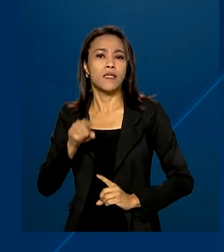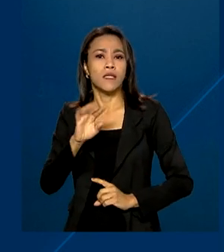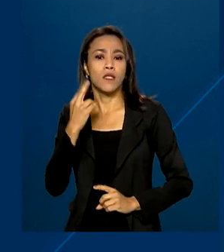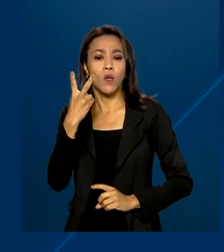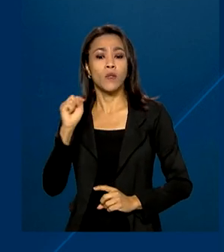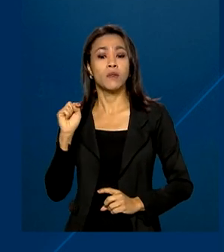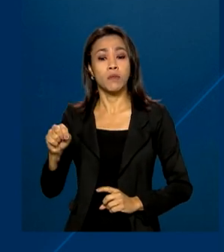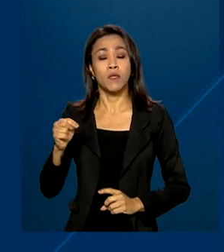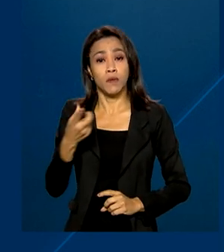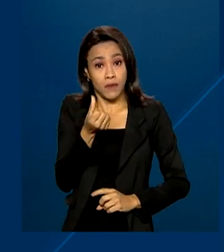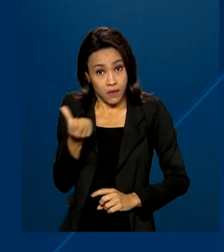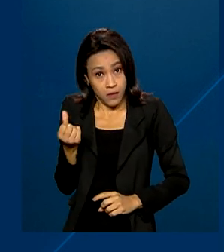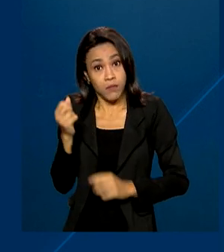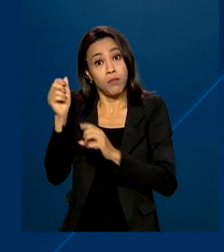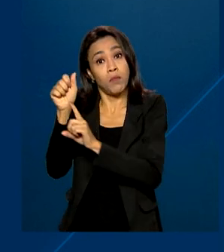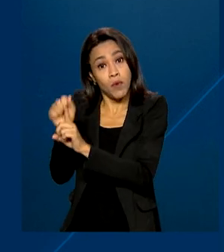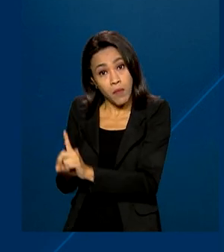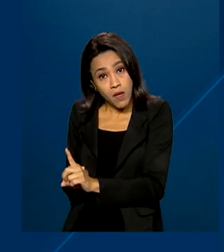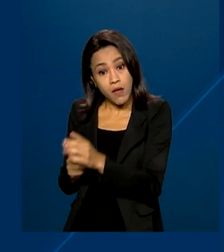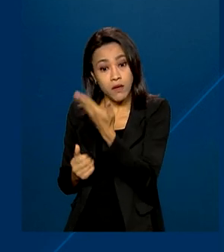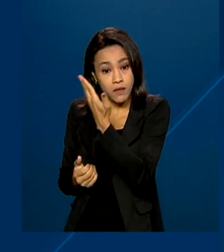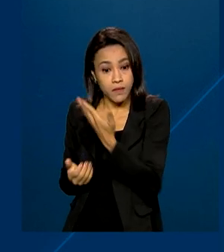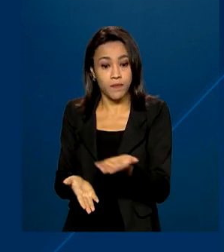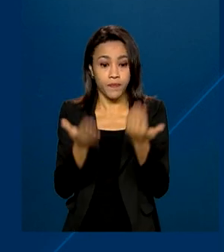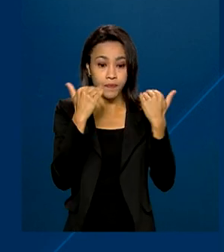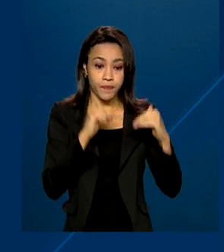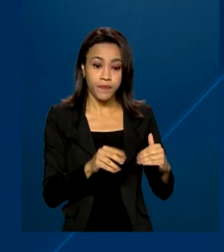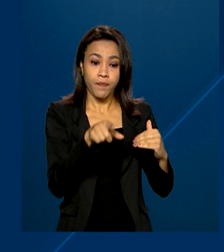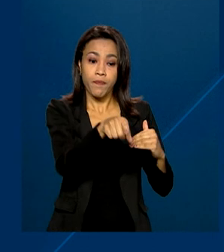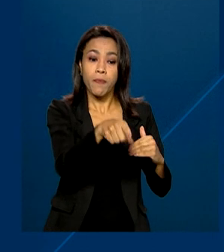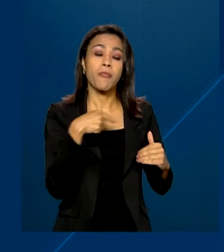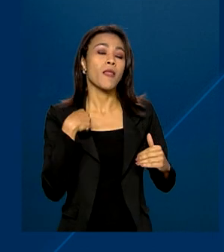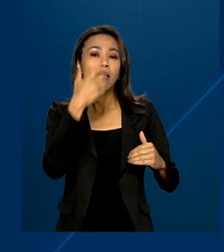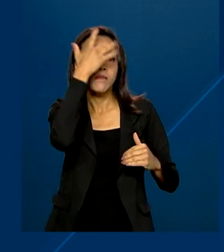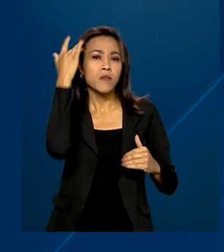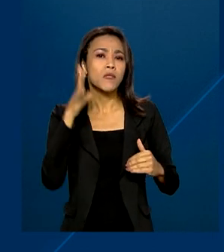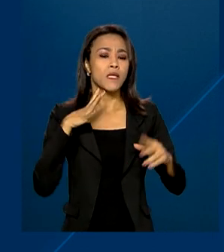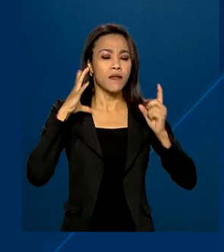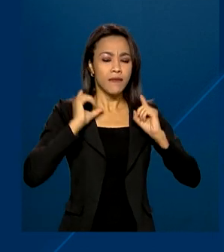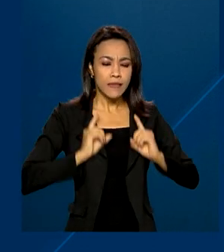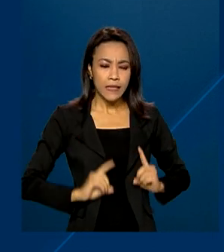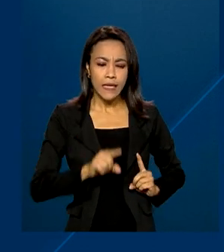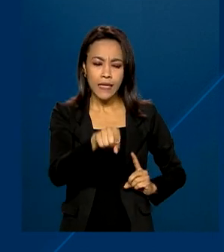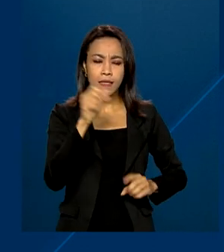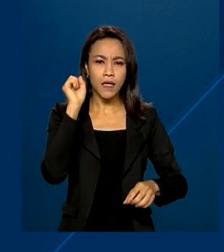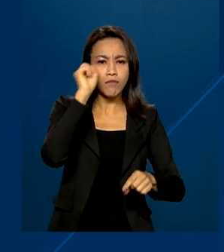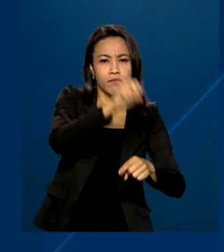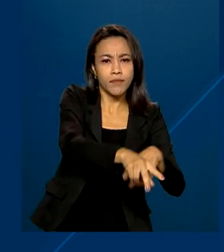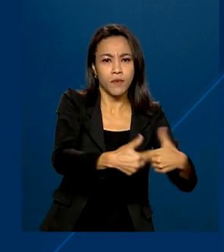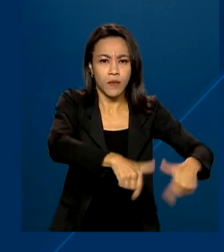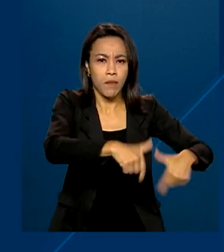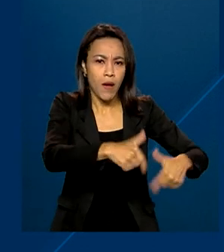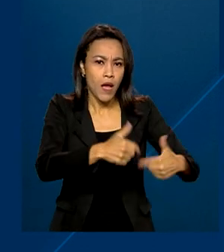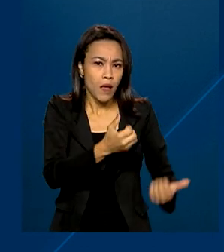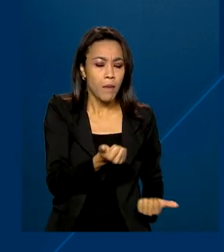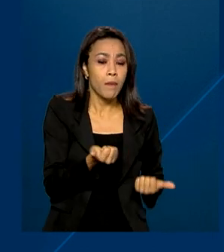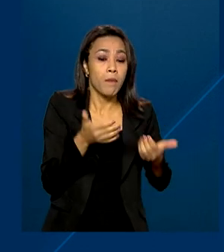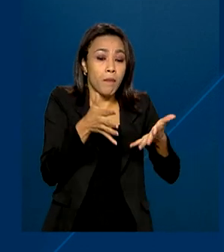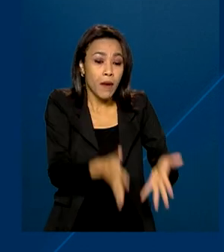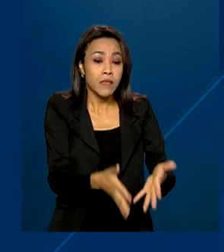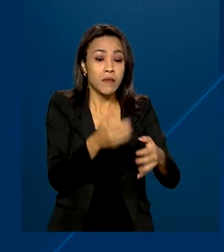.600 por mês. Já a taxa de participação das pessoas com deficiência no mercado de trabalho ficou em